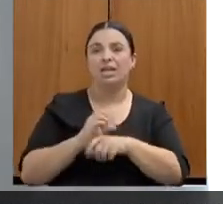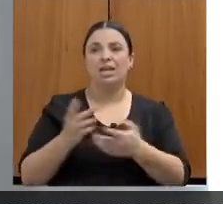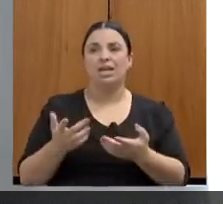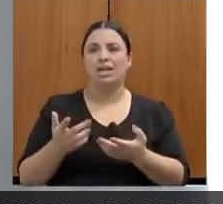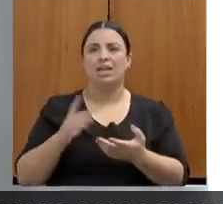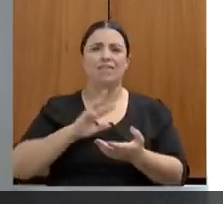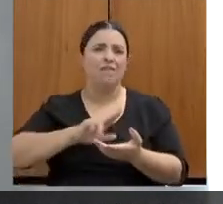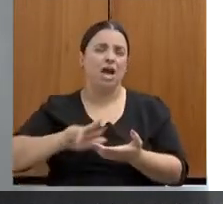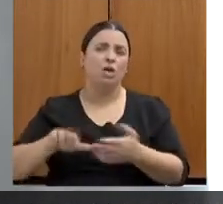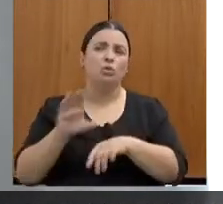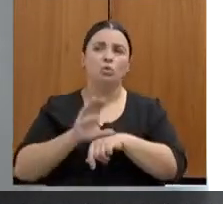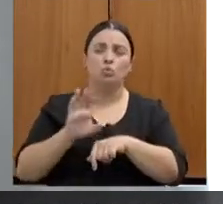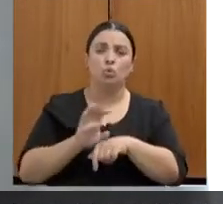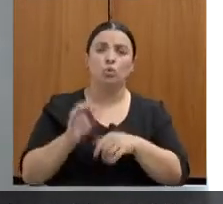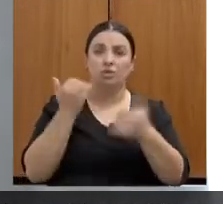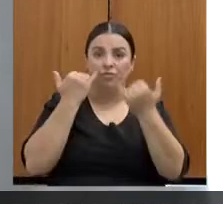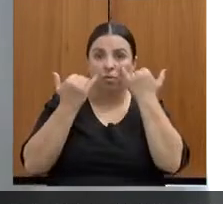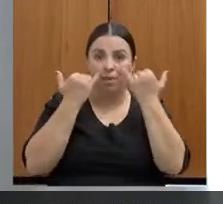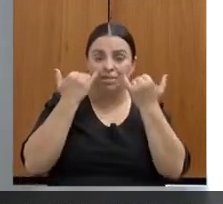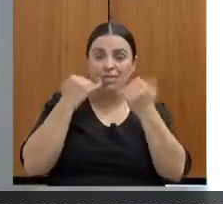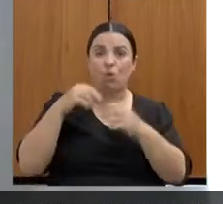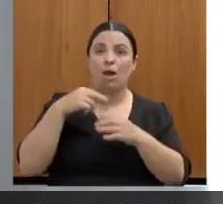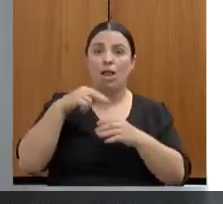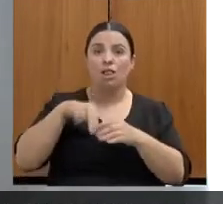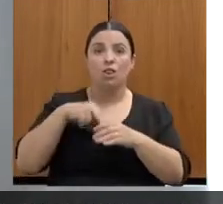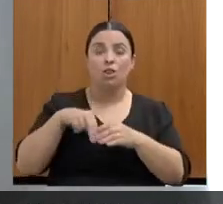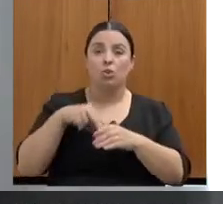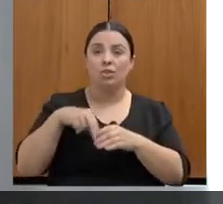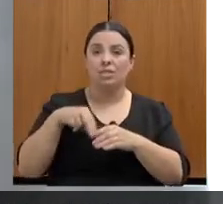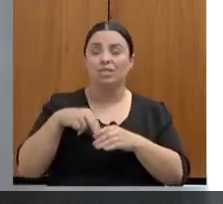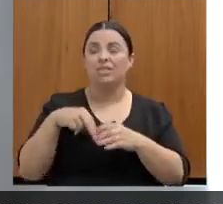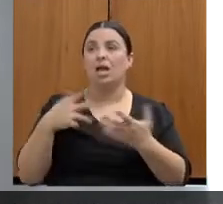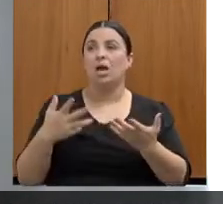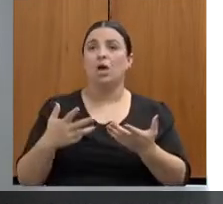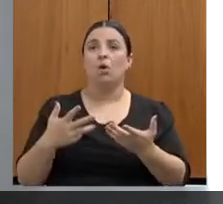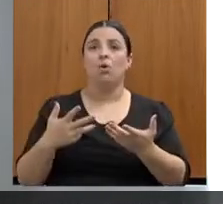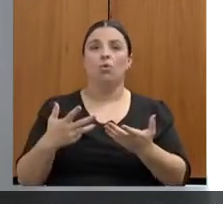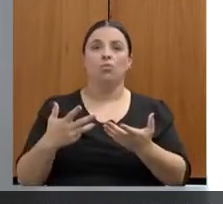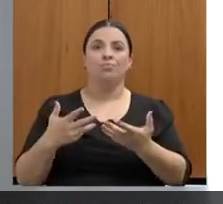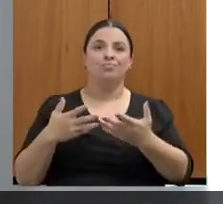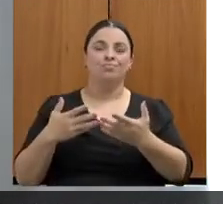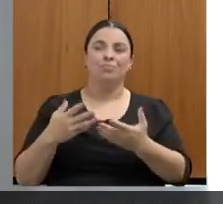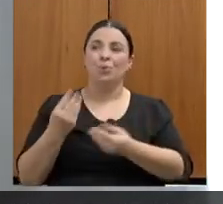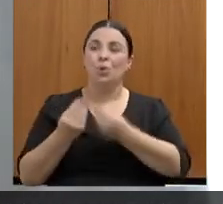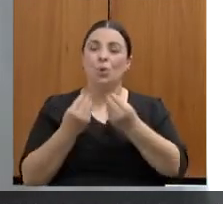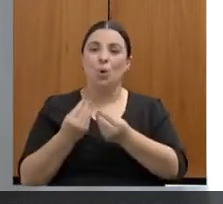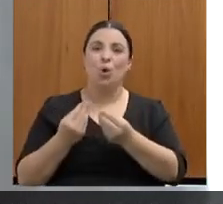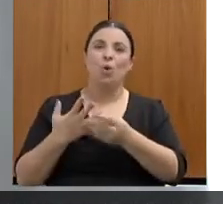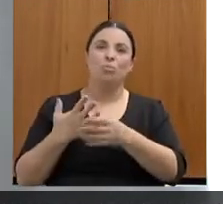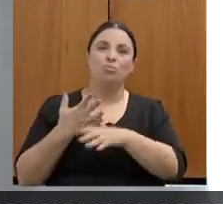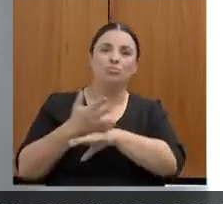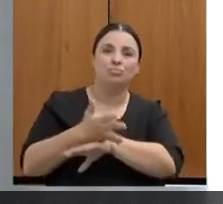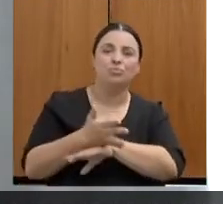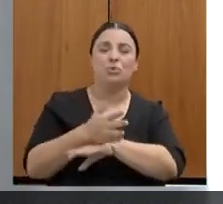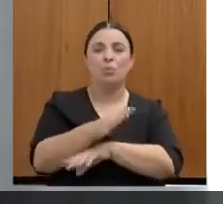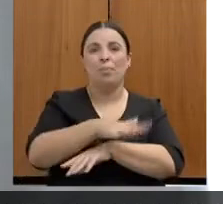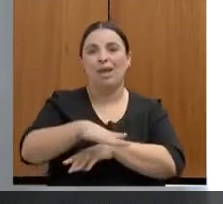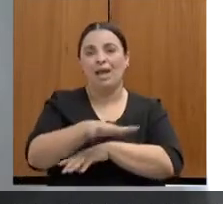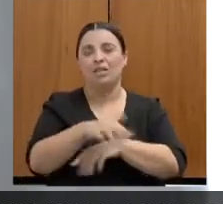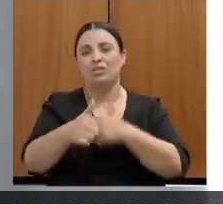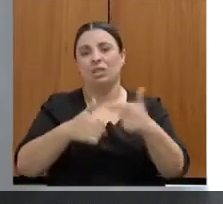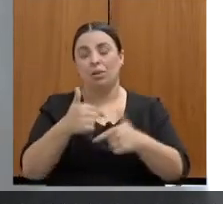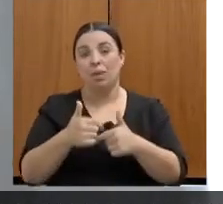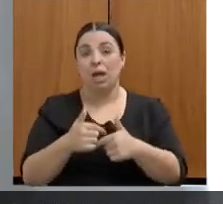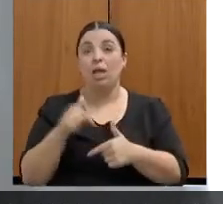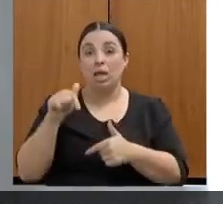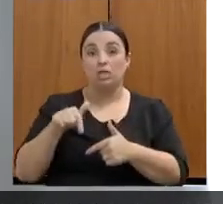com relação à nutrição, inserção no mercado de trabalho. Então, isso também é oferecido à mulher nesse ambiente.